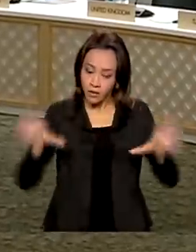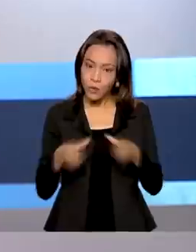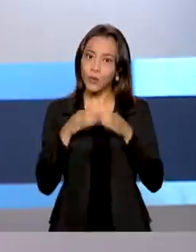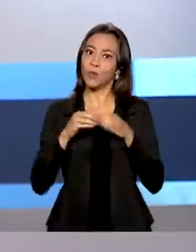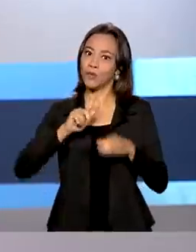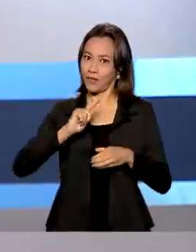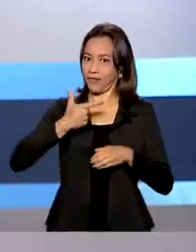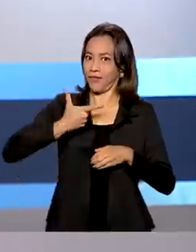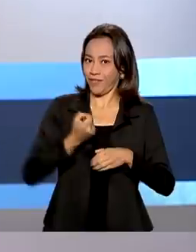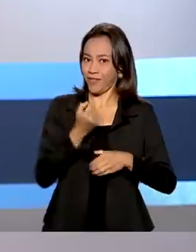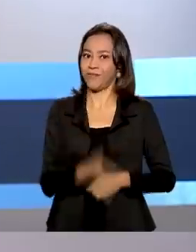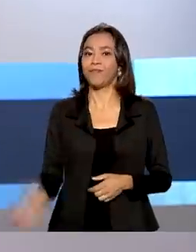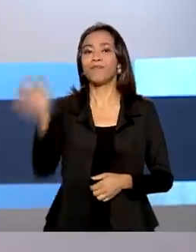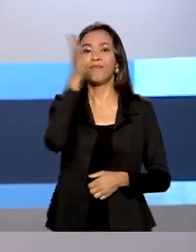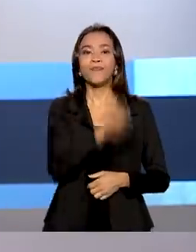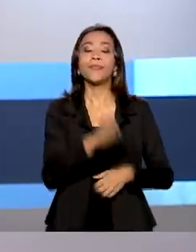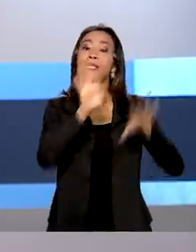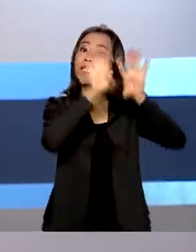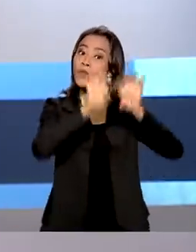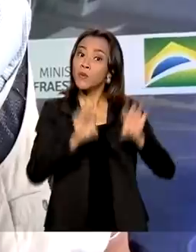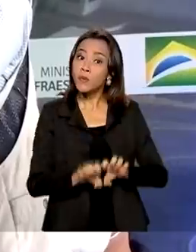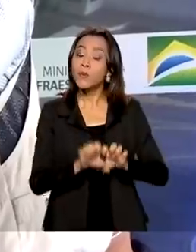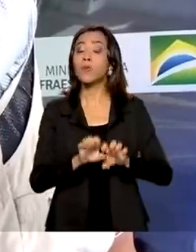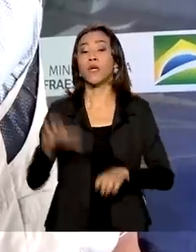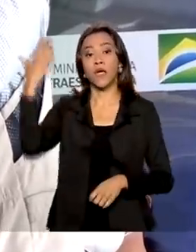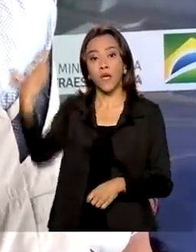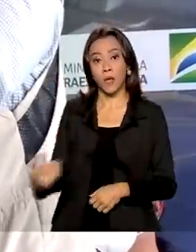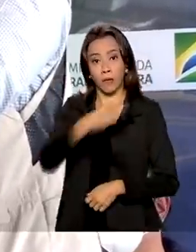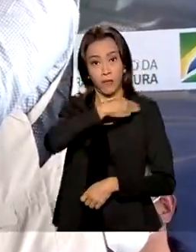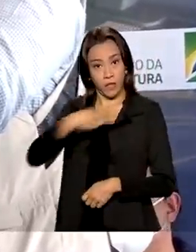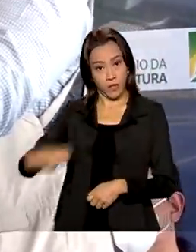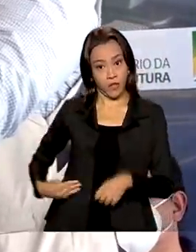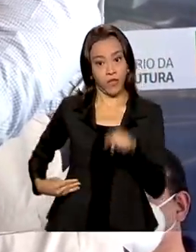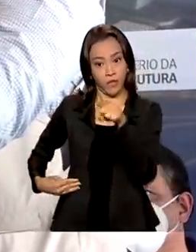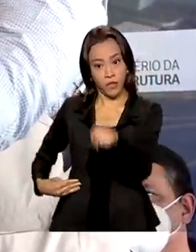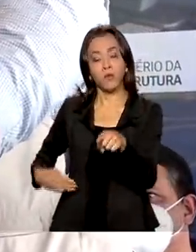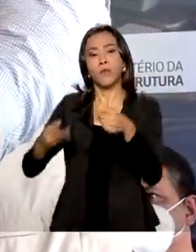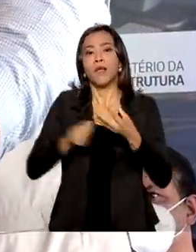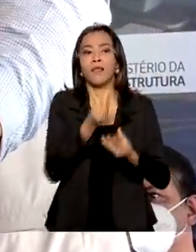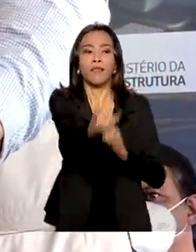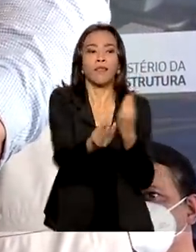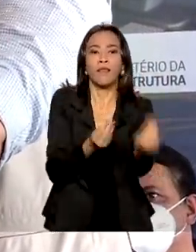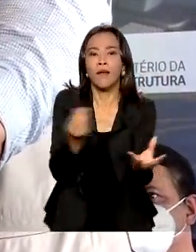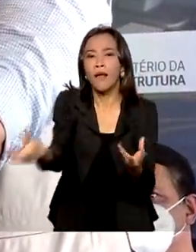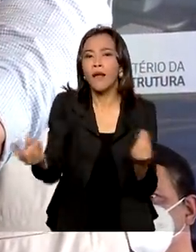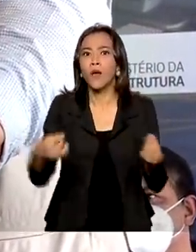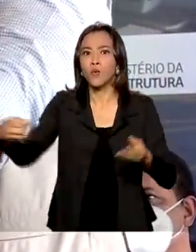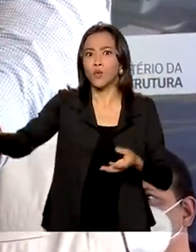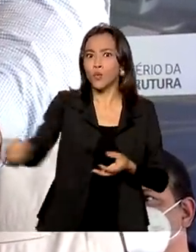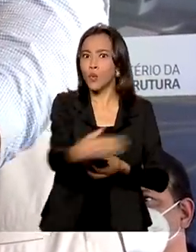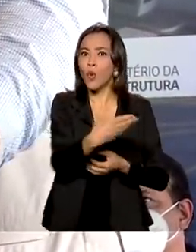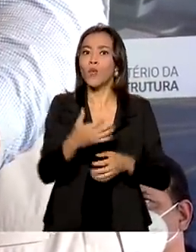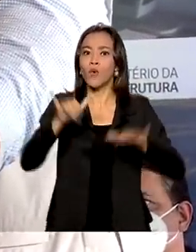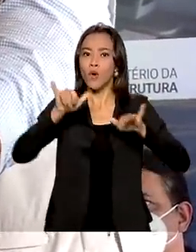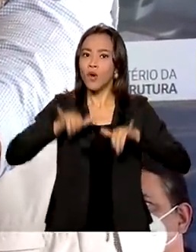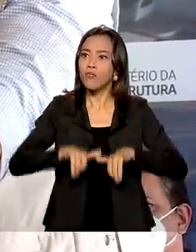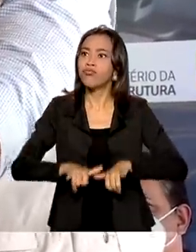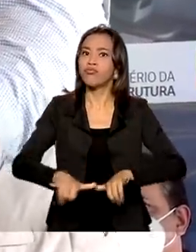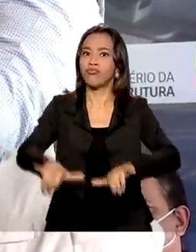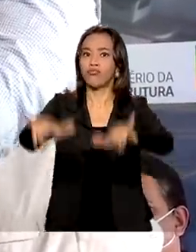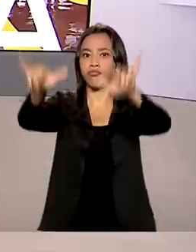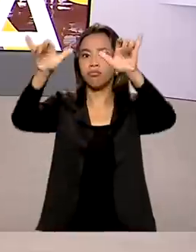grupo. E na infraestrutura, ministro Tarcísio de Freitas faz entrega do novo terminal do aeroporto de